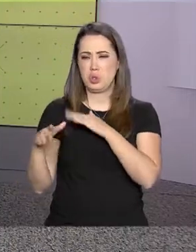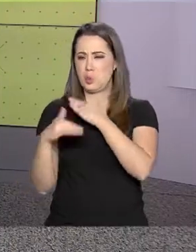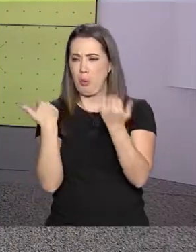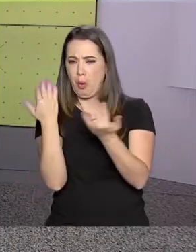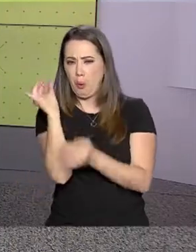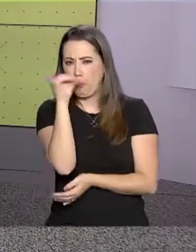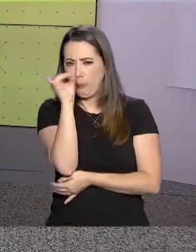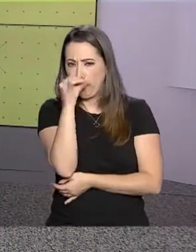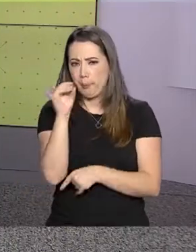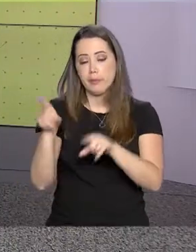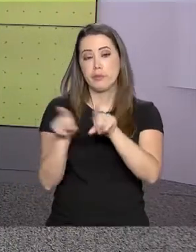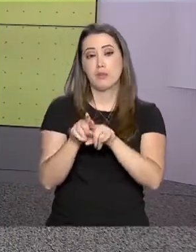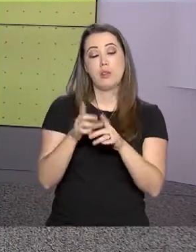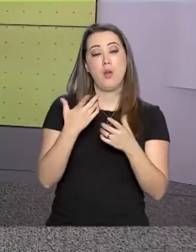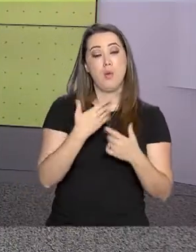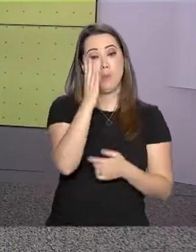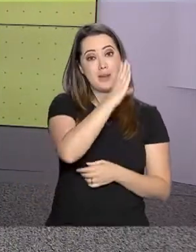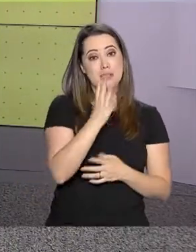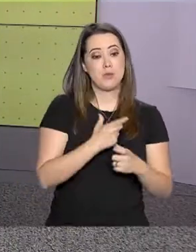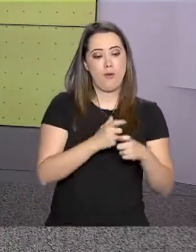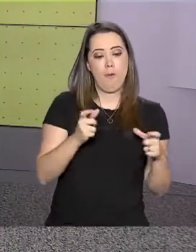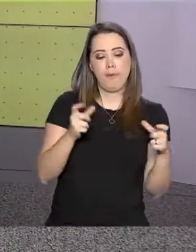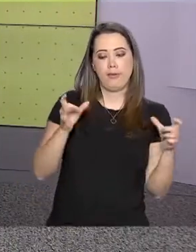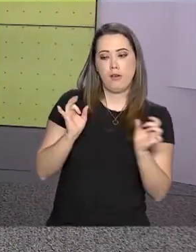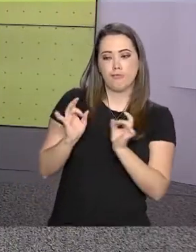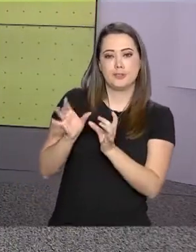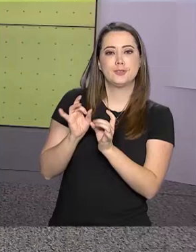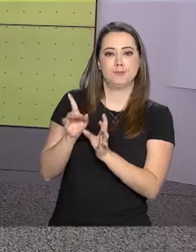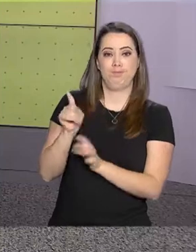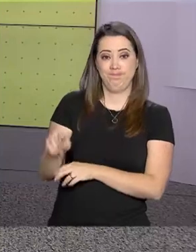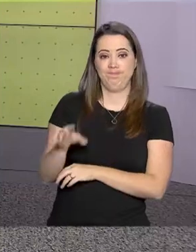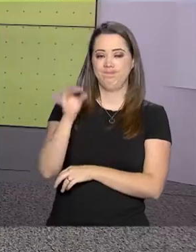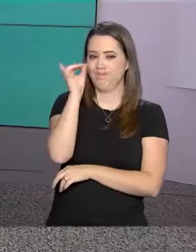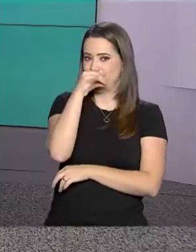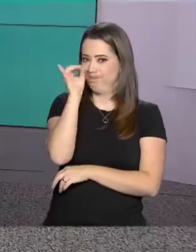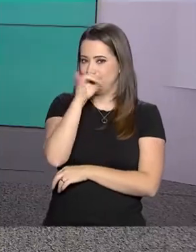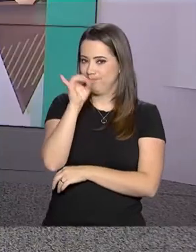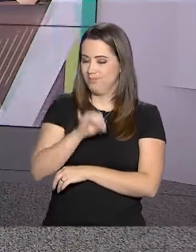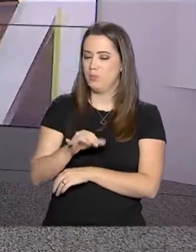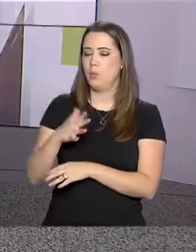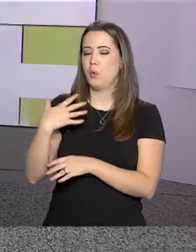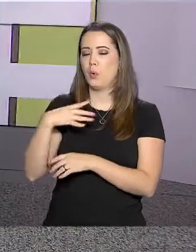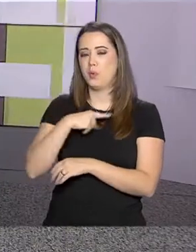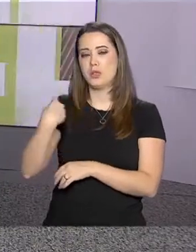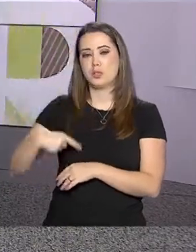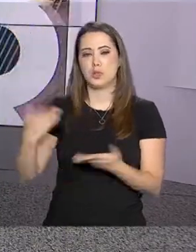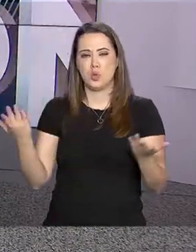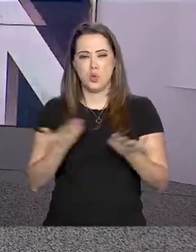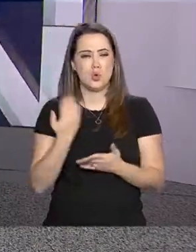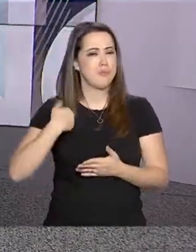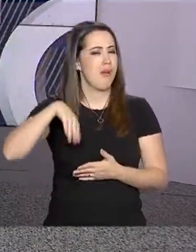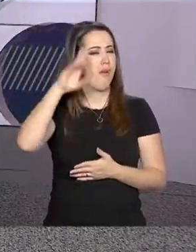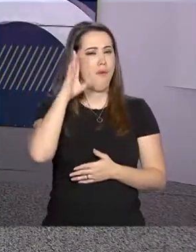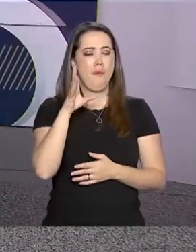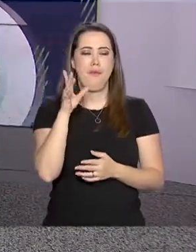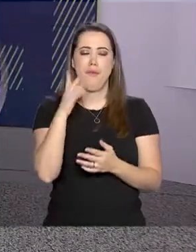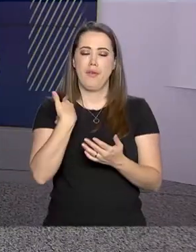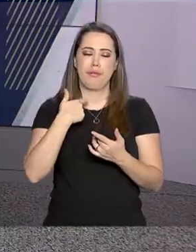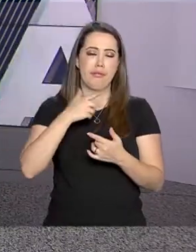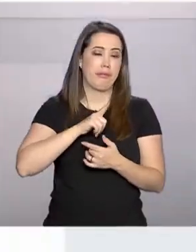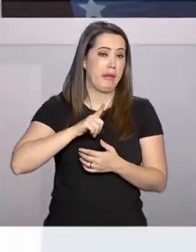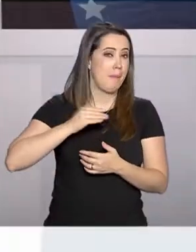ampliar o fornecimento de carne de porco para a China, que hoje é a maior produtora e consumidora de carne suína do mundo.